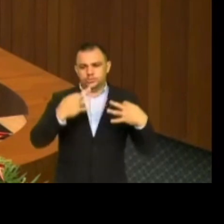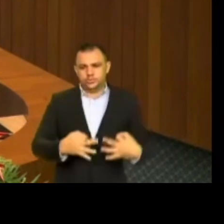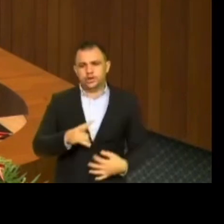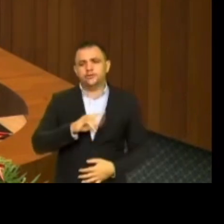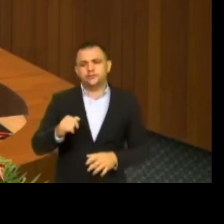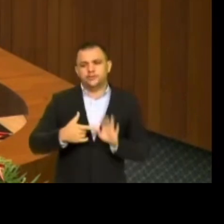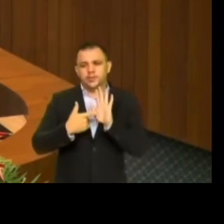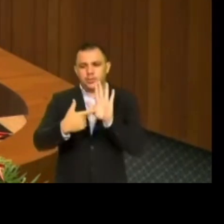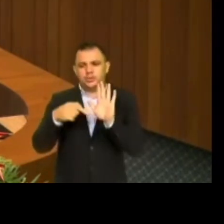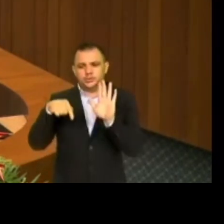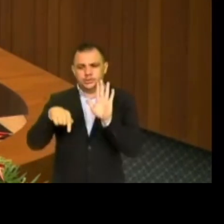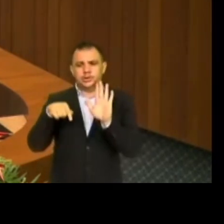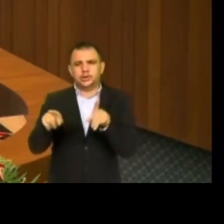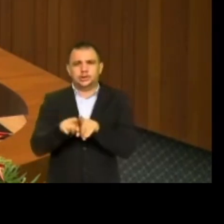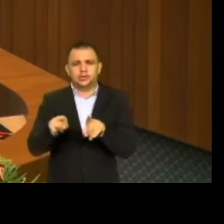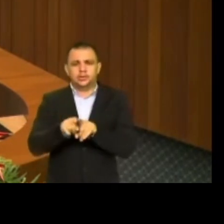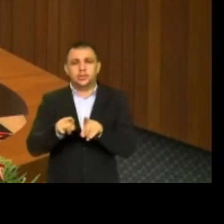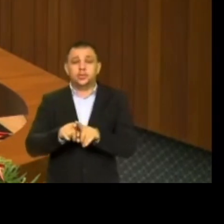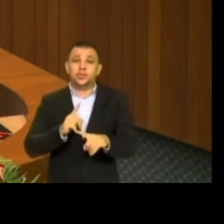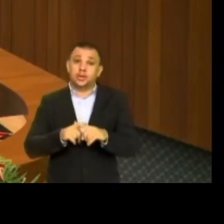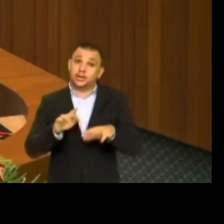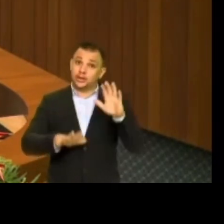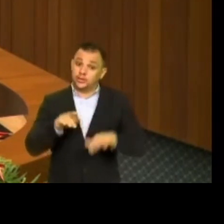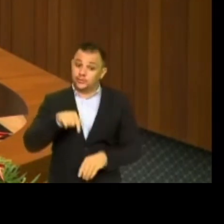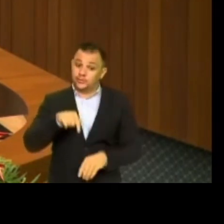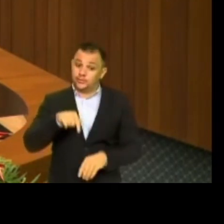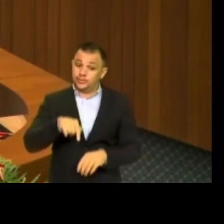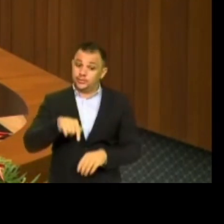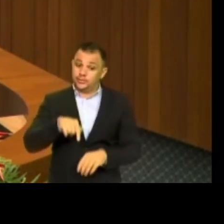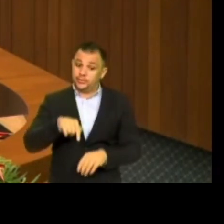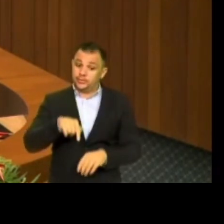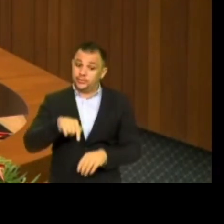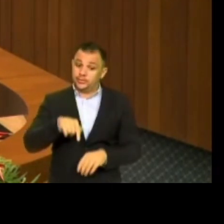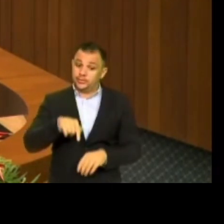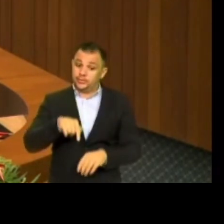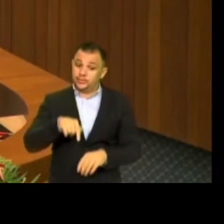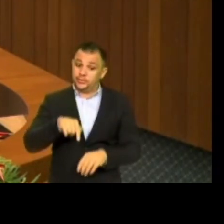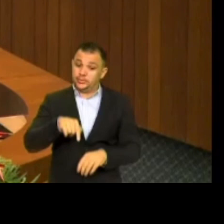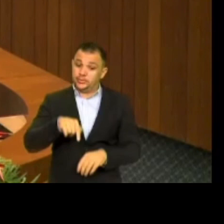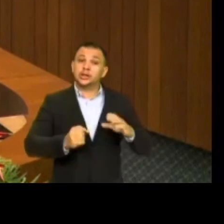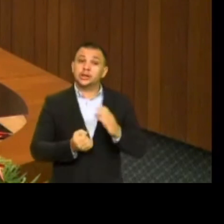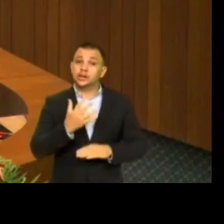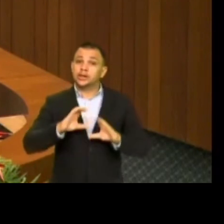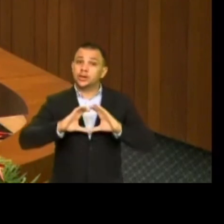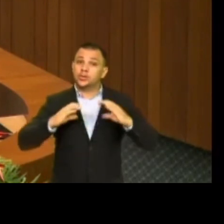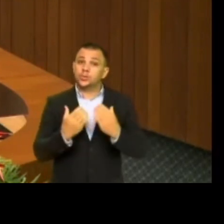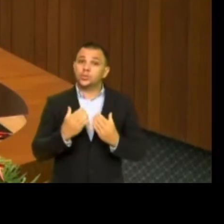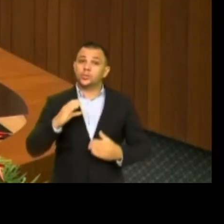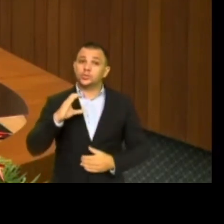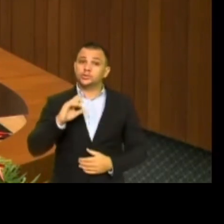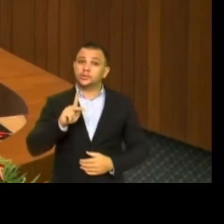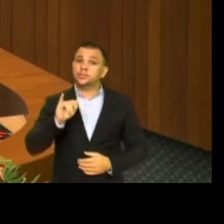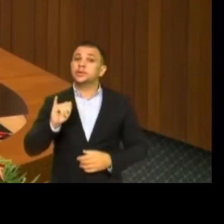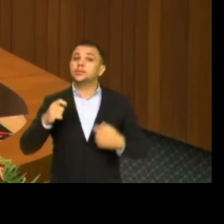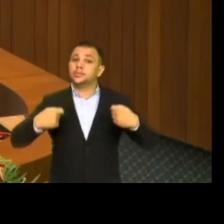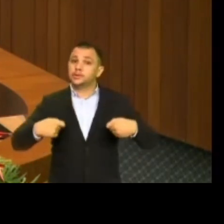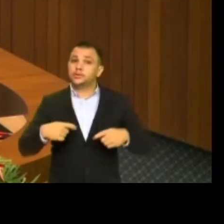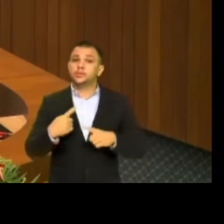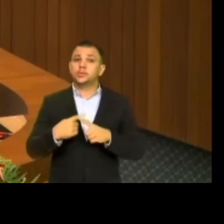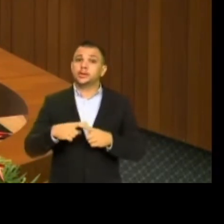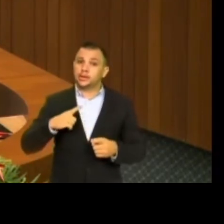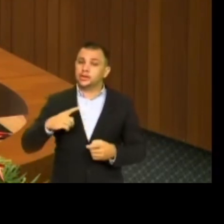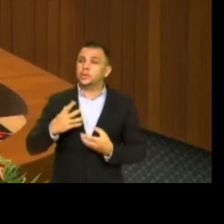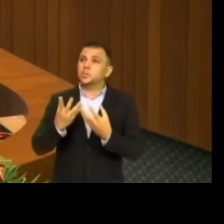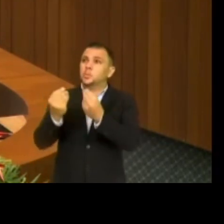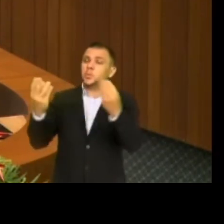Assembleia, cogitar a possibilidade, inclusive, de uma CPI, que já tem muita coisa, muita sacanagem de cartório acontecendo. Nesse